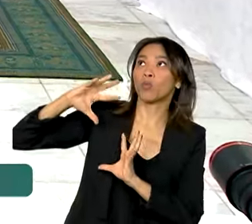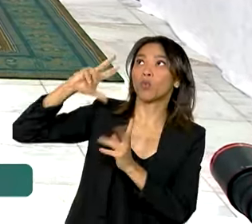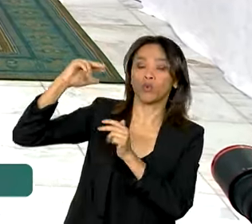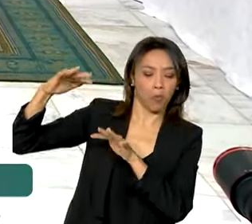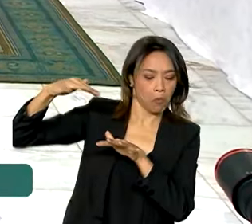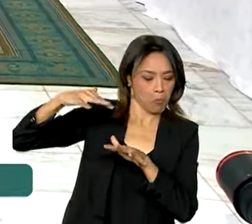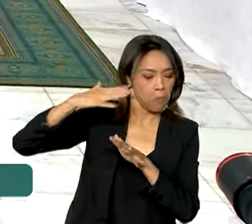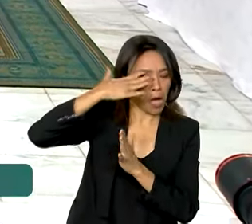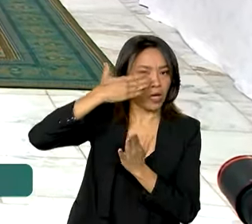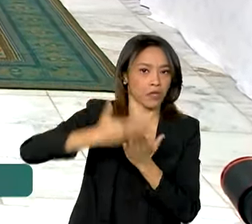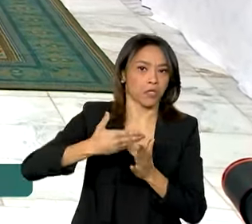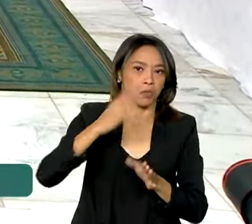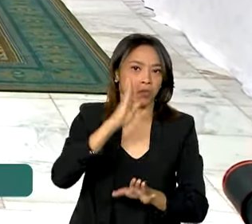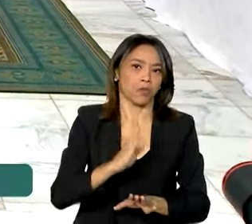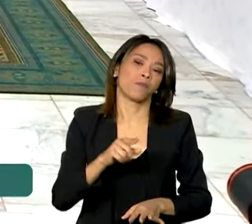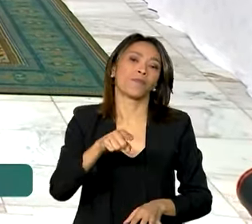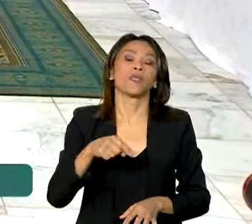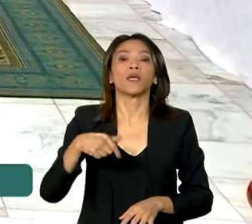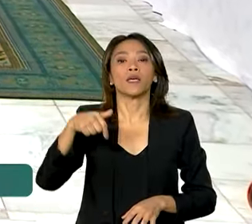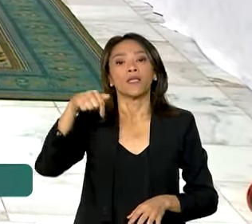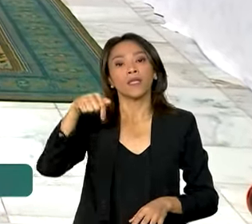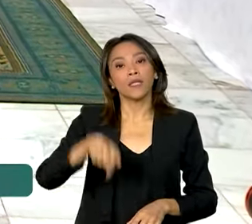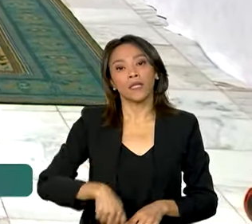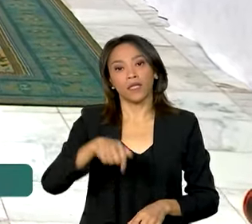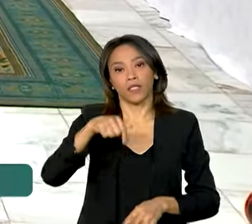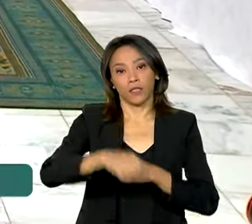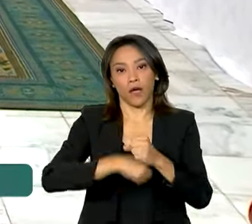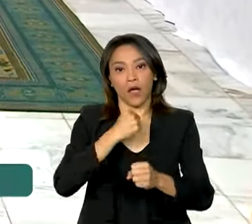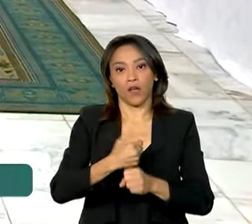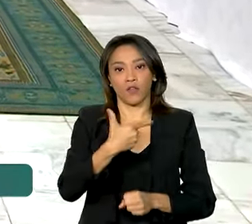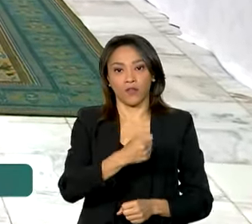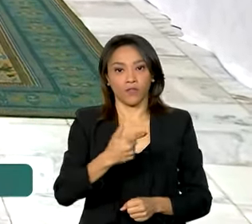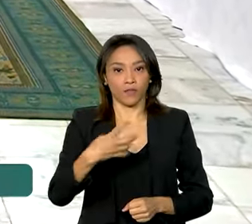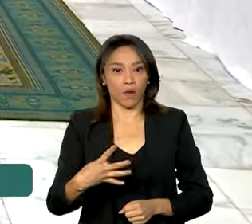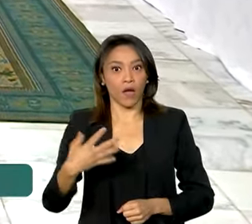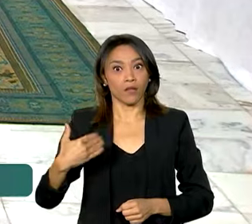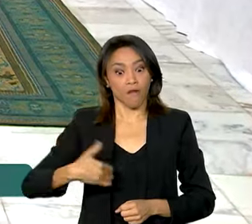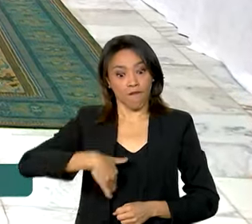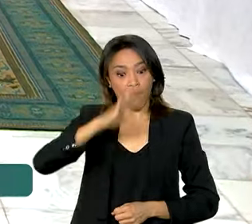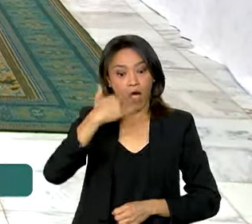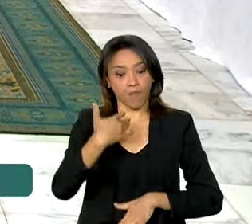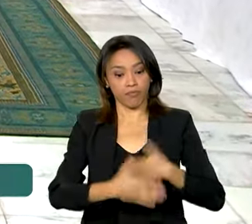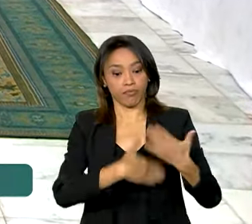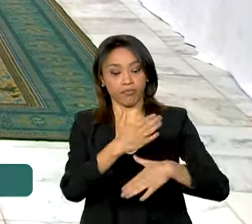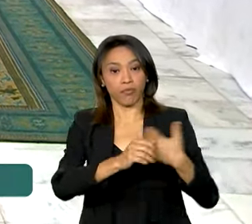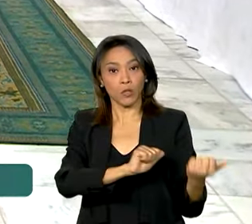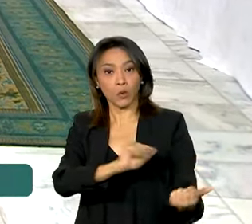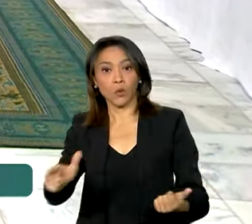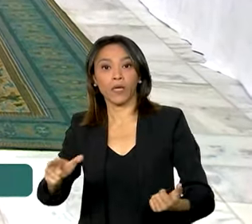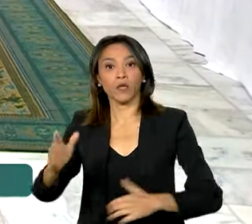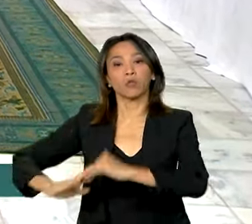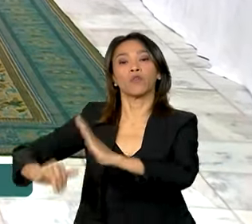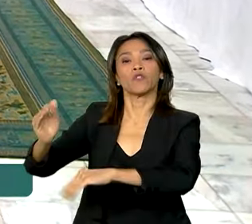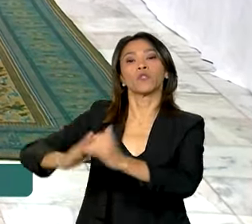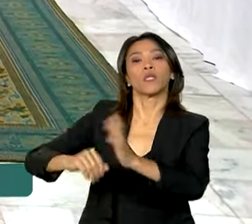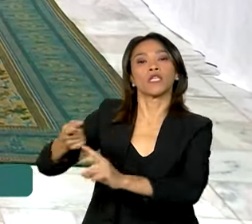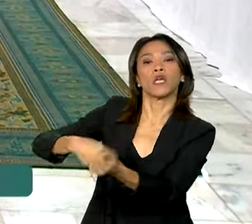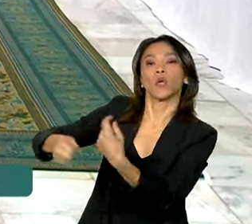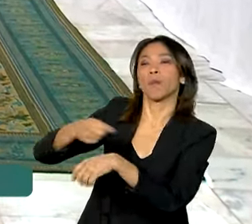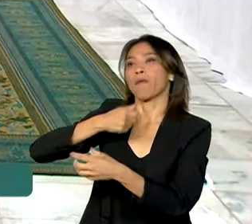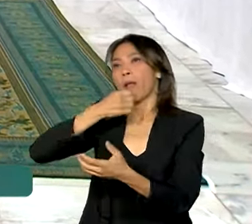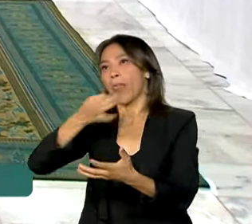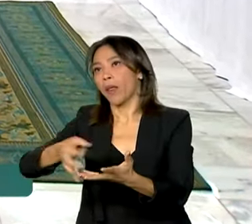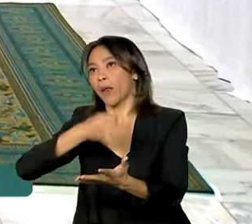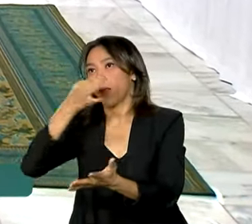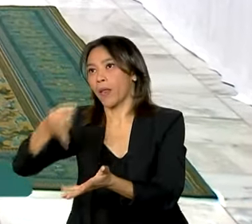2024 vai crescer mais do que todos os analistas econômicos falaram até agora. Todos. Sem